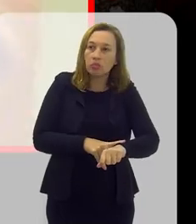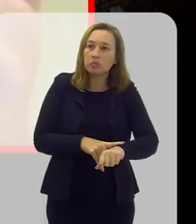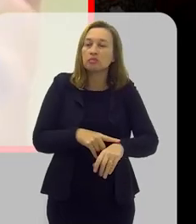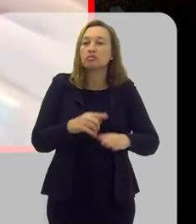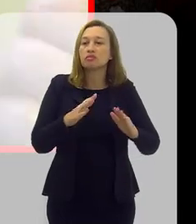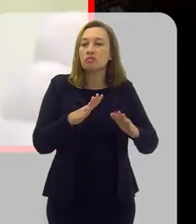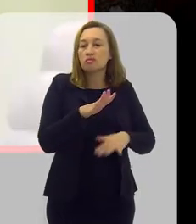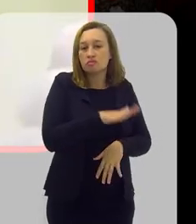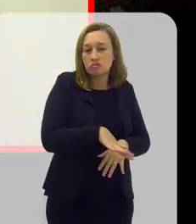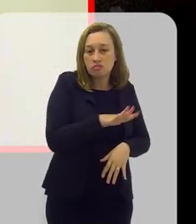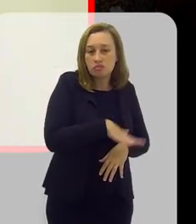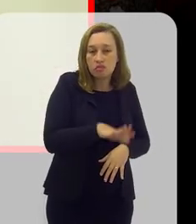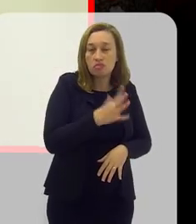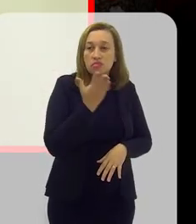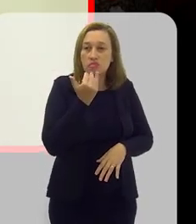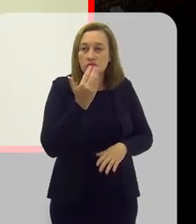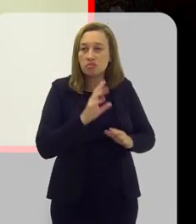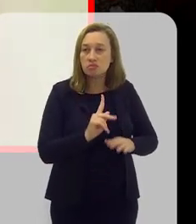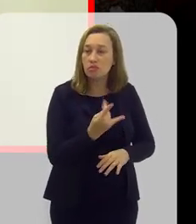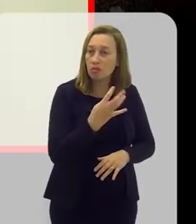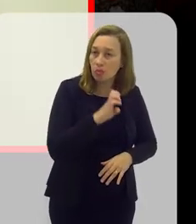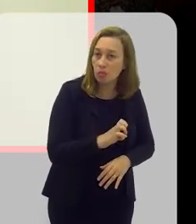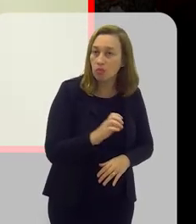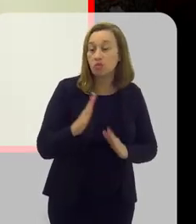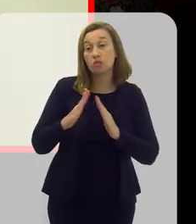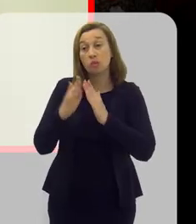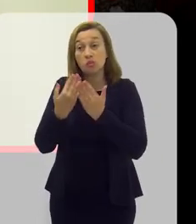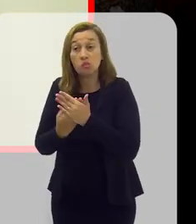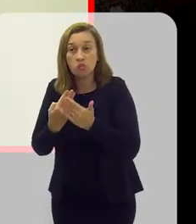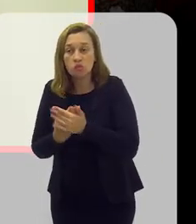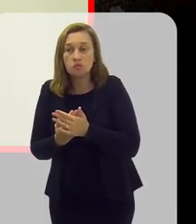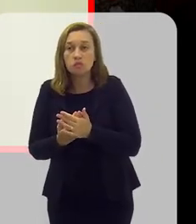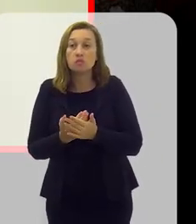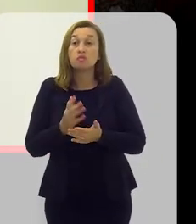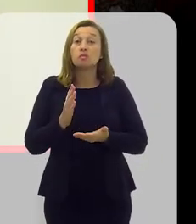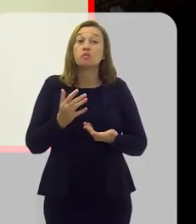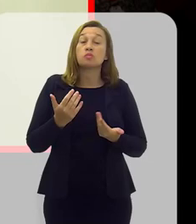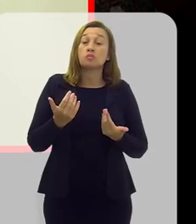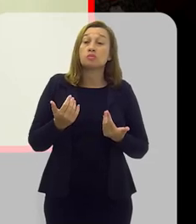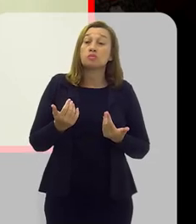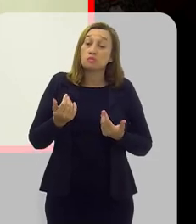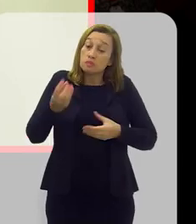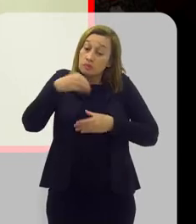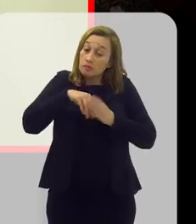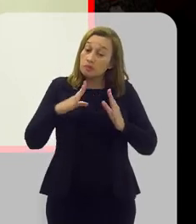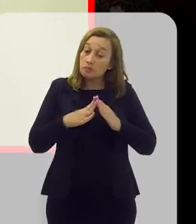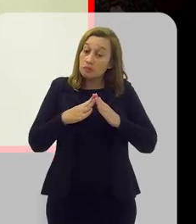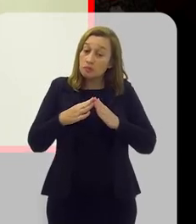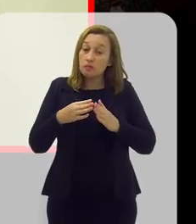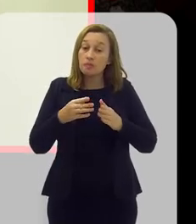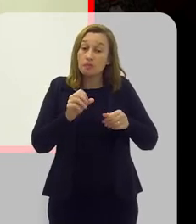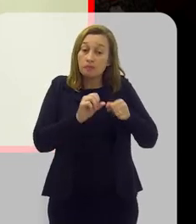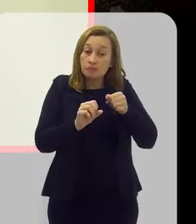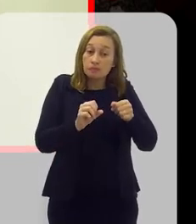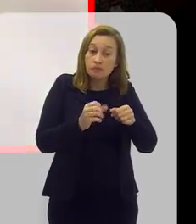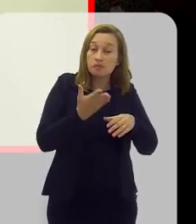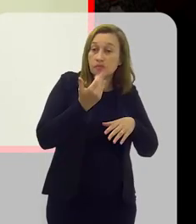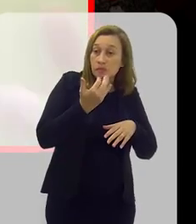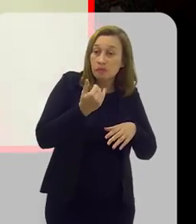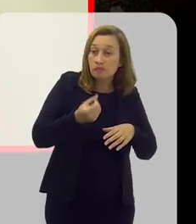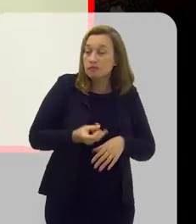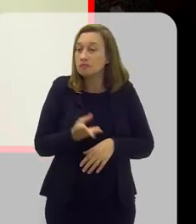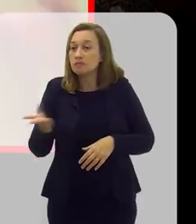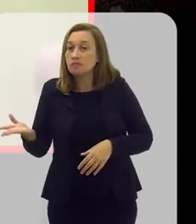essas crianças comiam nas creches, nas escolas, e eles ainda tinham que poder fazer a comida para esses filhos dentro de casa. Então, a